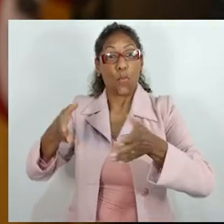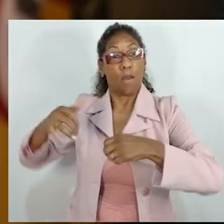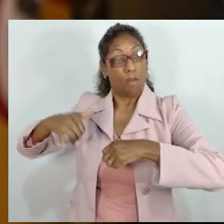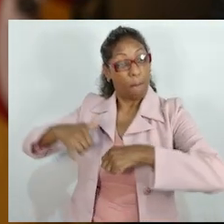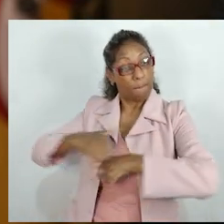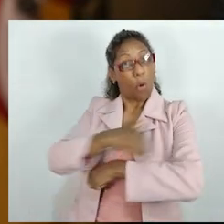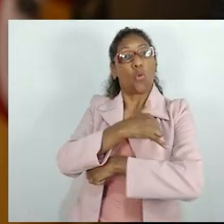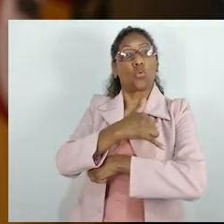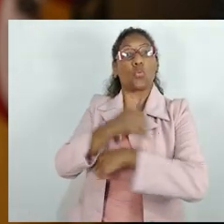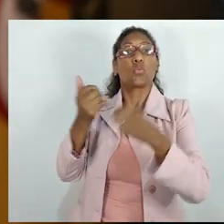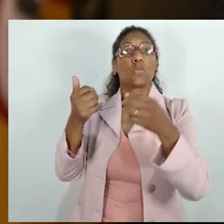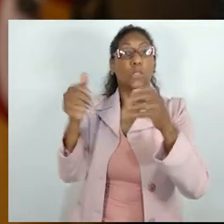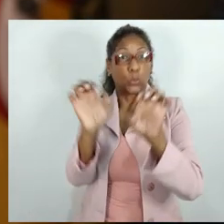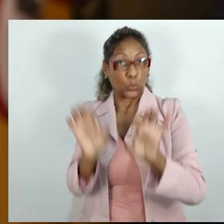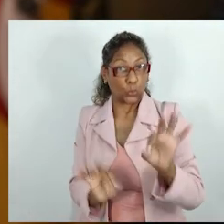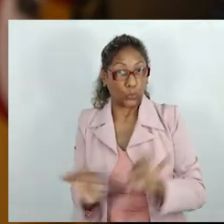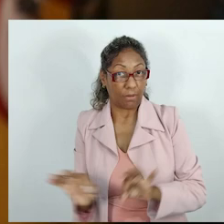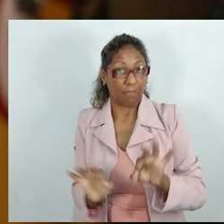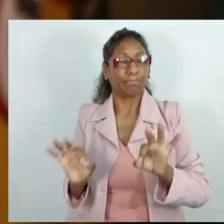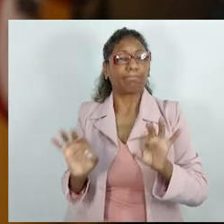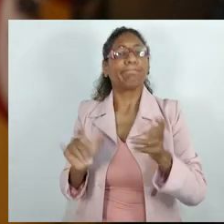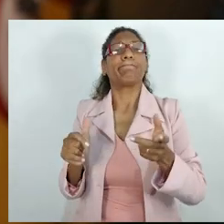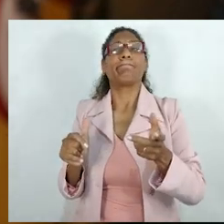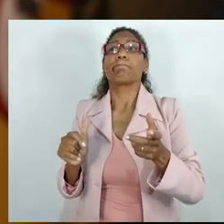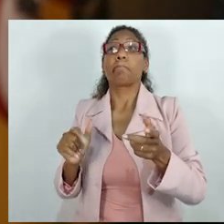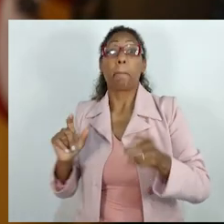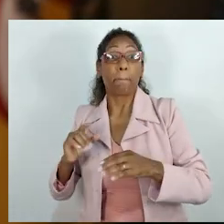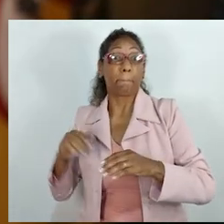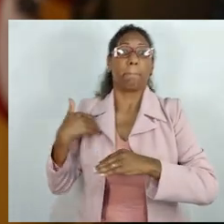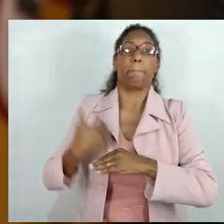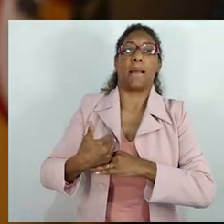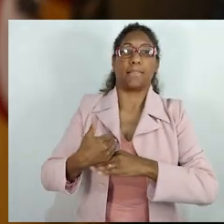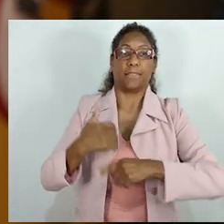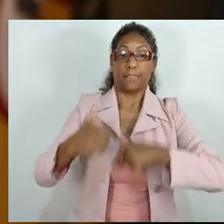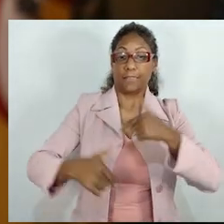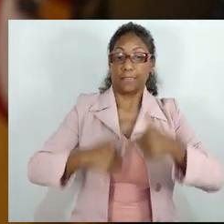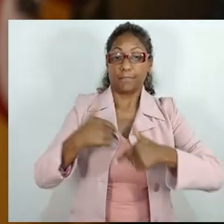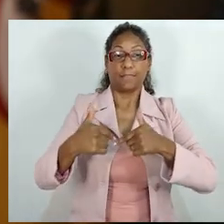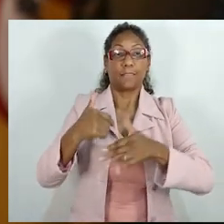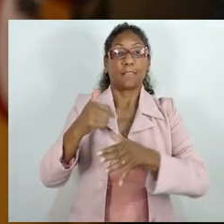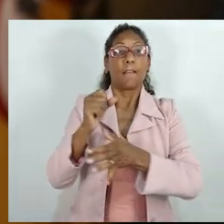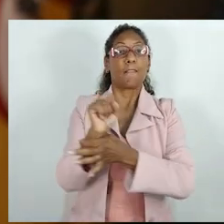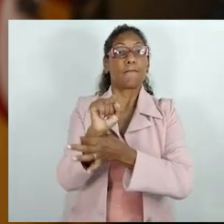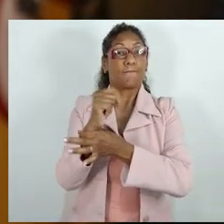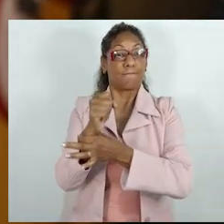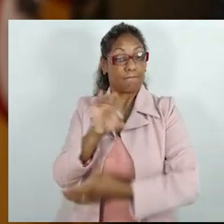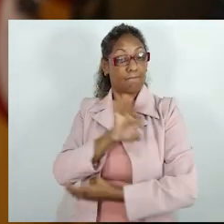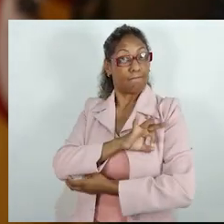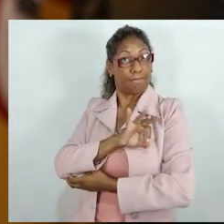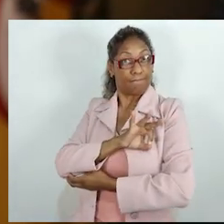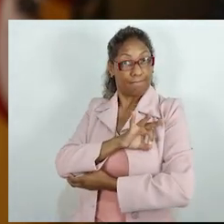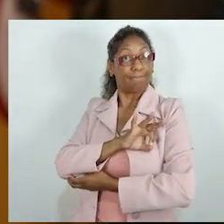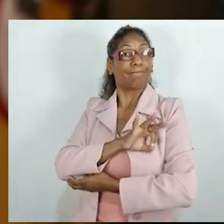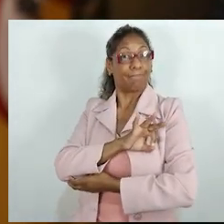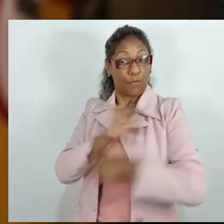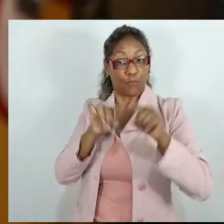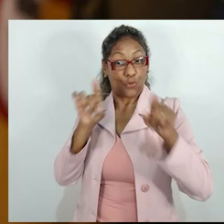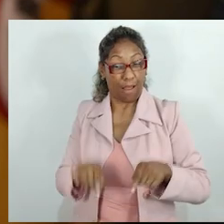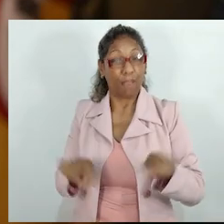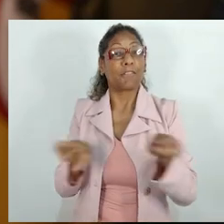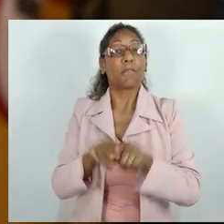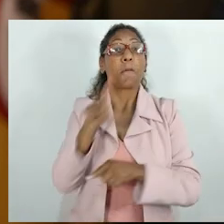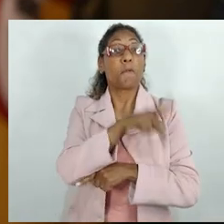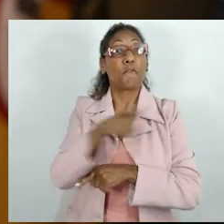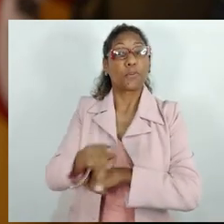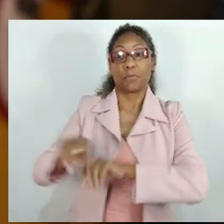em estradas e aeroportos, obras de saneamento, reposição de servidores da segurança pública, da educação,